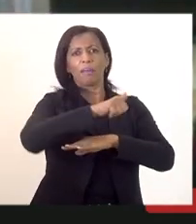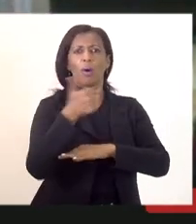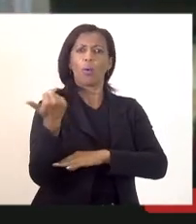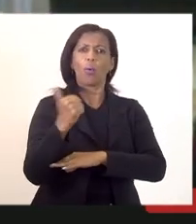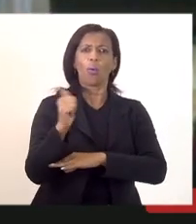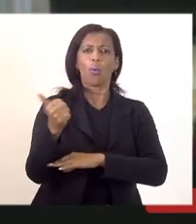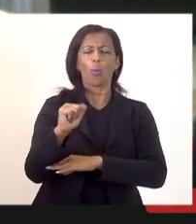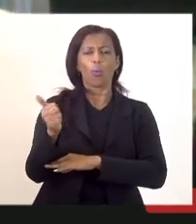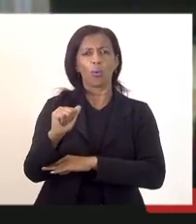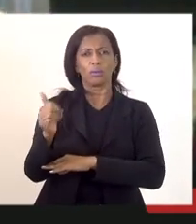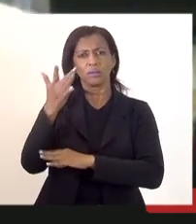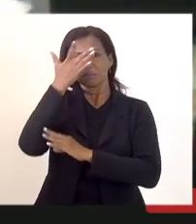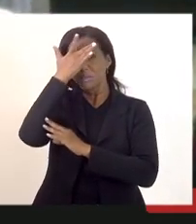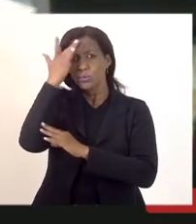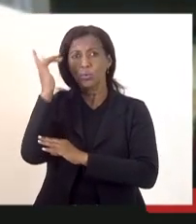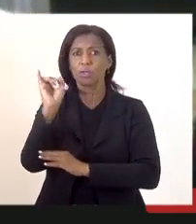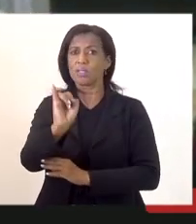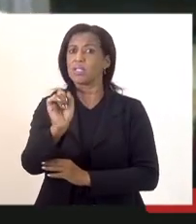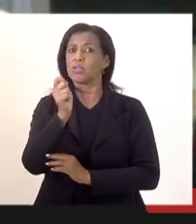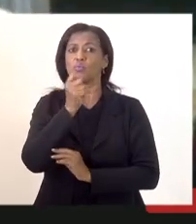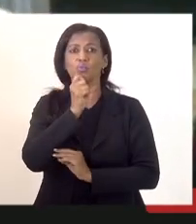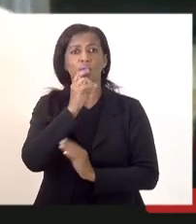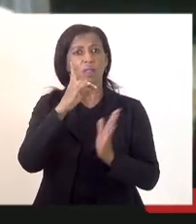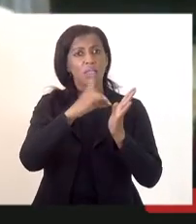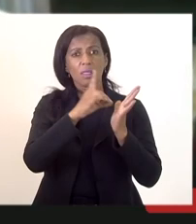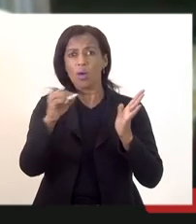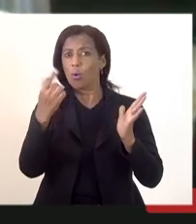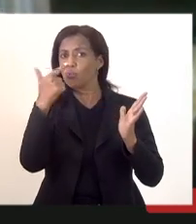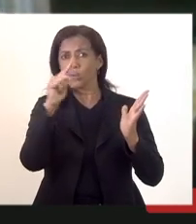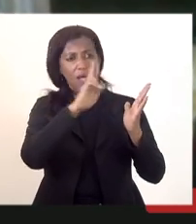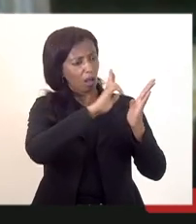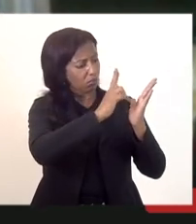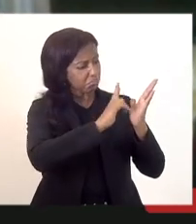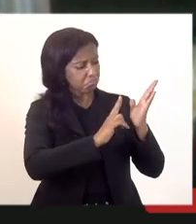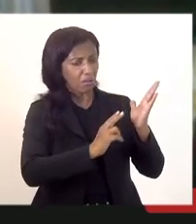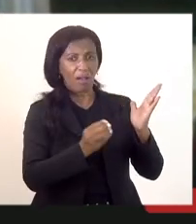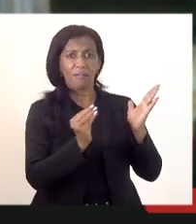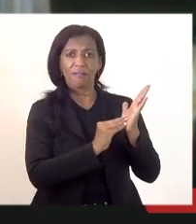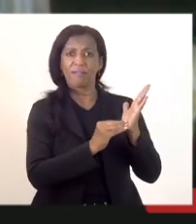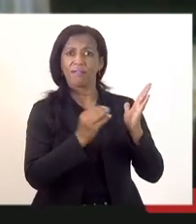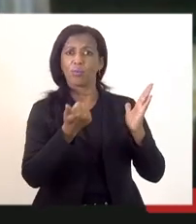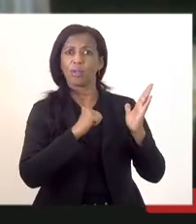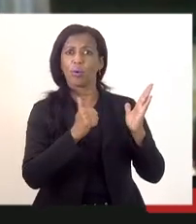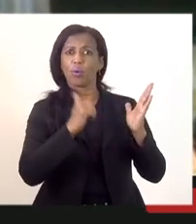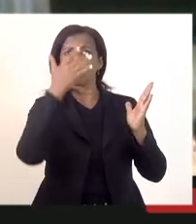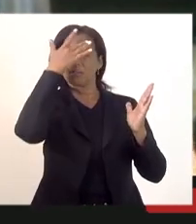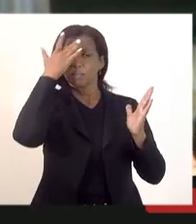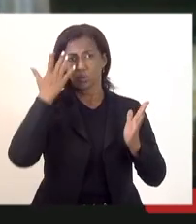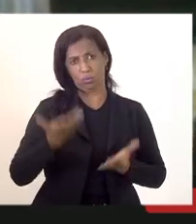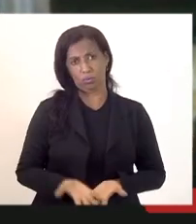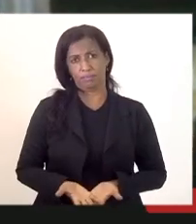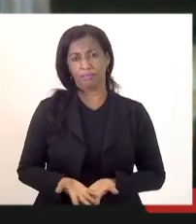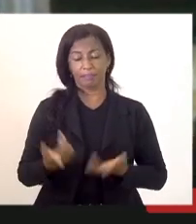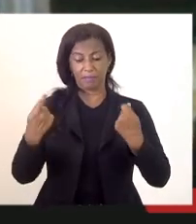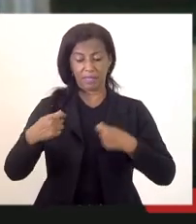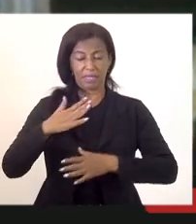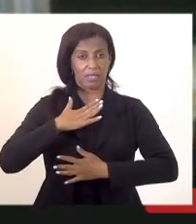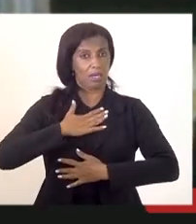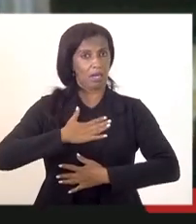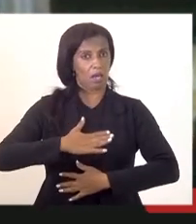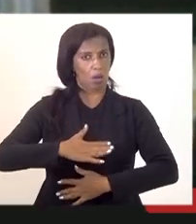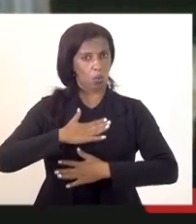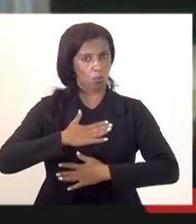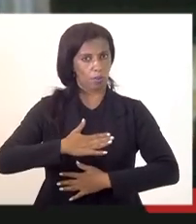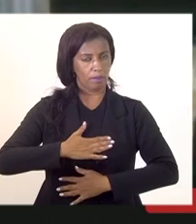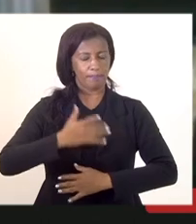candidatos não constam na relação do diário oficial então é isso aí a gente tem que ter muita calma muita sabedoria